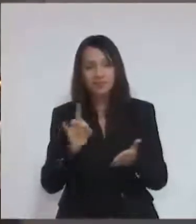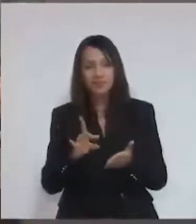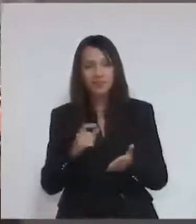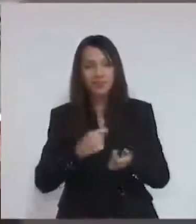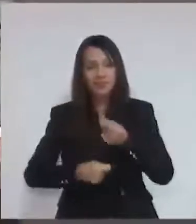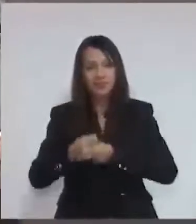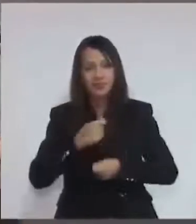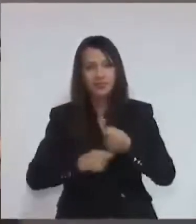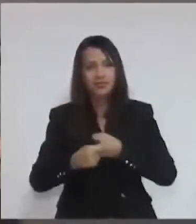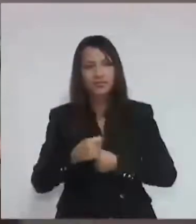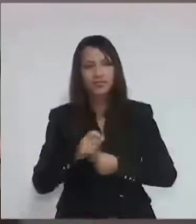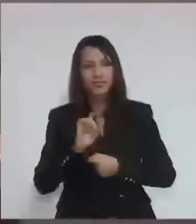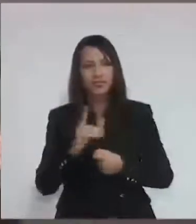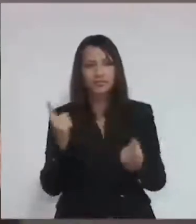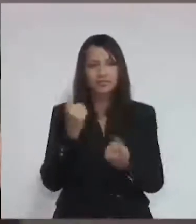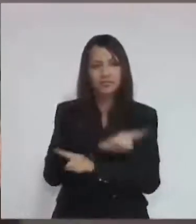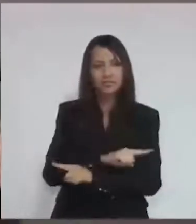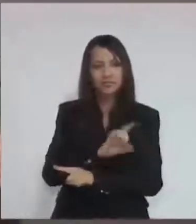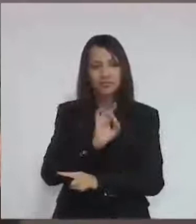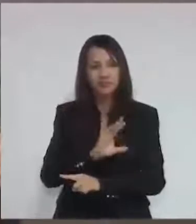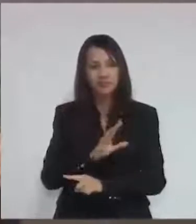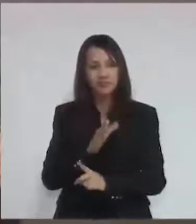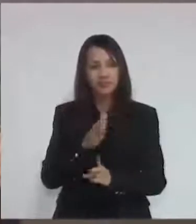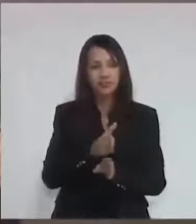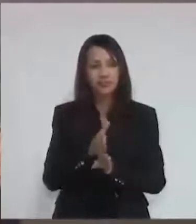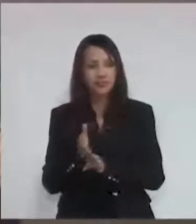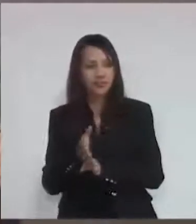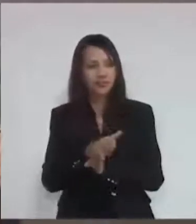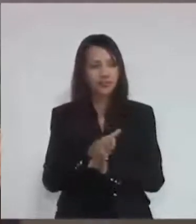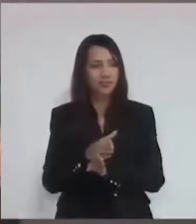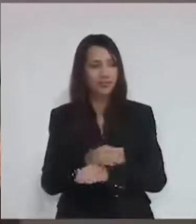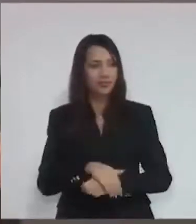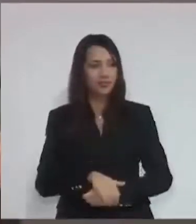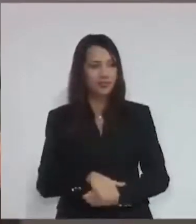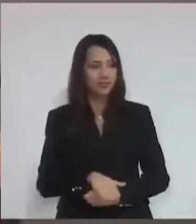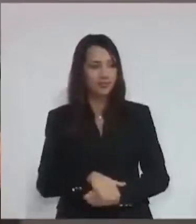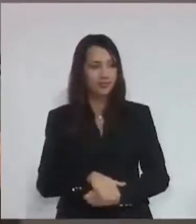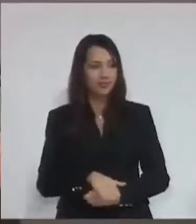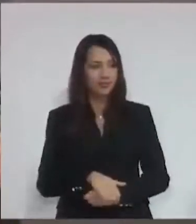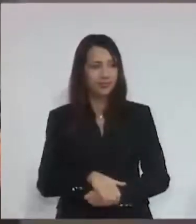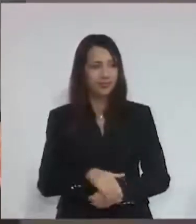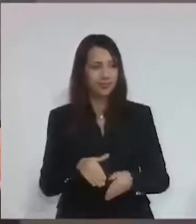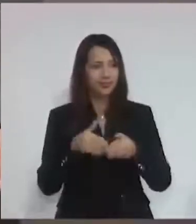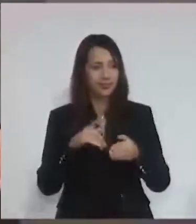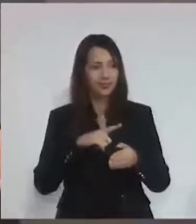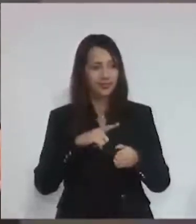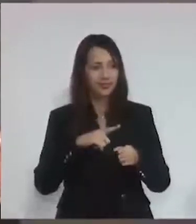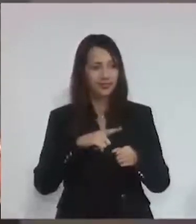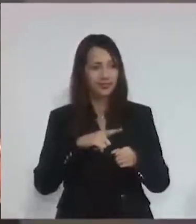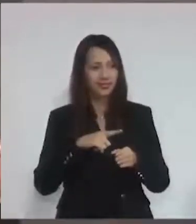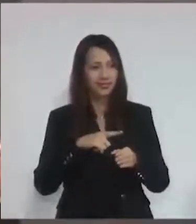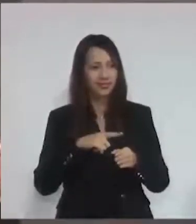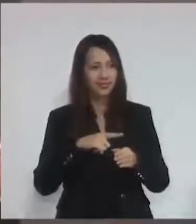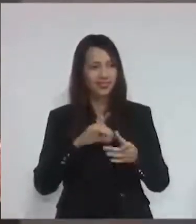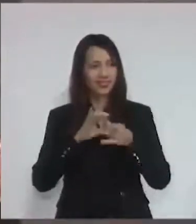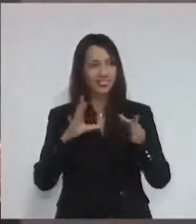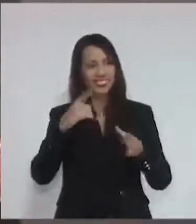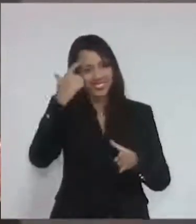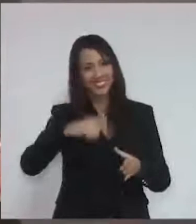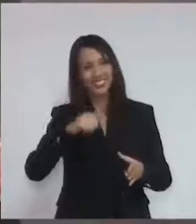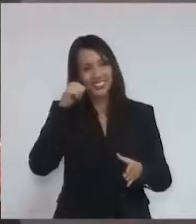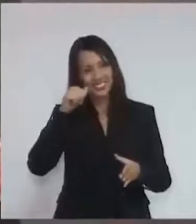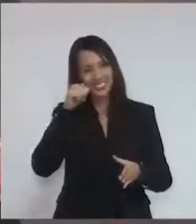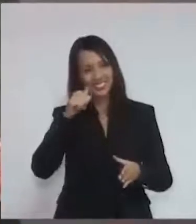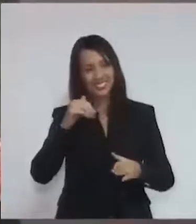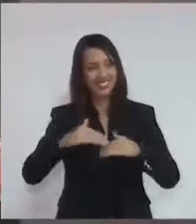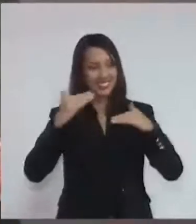administração, ela também não é oposição, ela é uma pessoa imparcial. Uma parte. Sim? A bancada da independência cresce. Obrigada, senhor presidente.